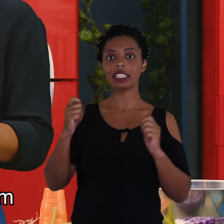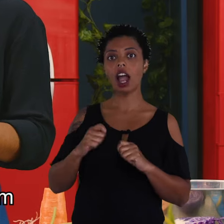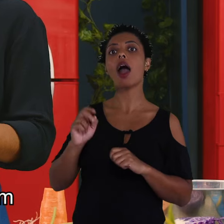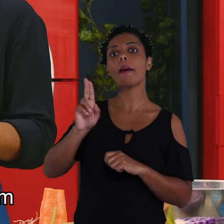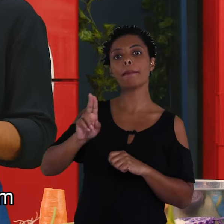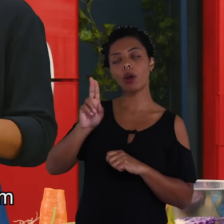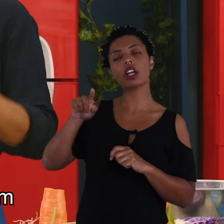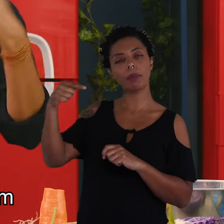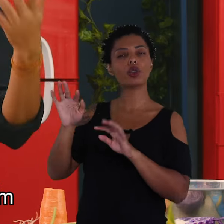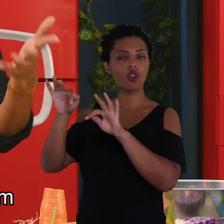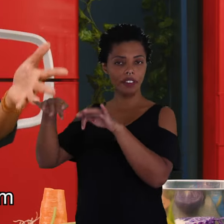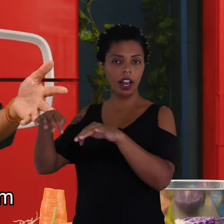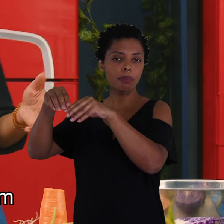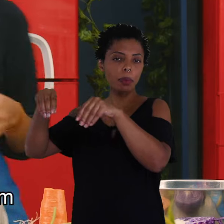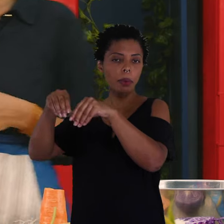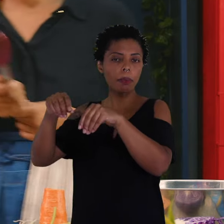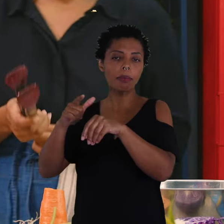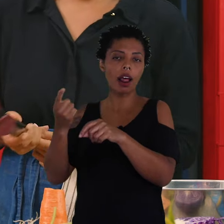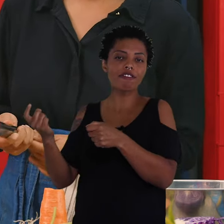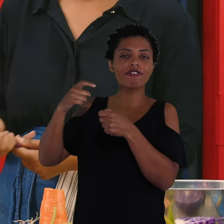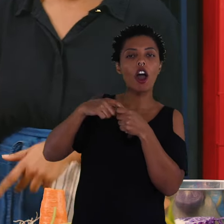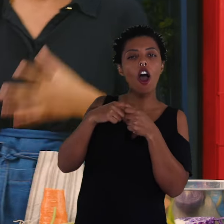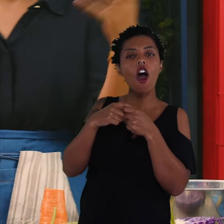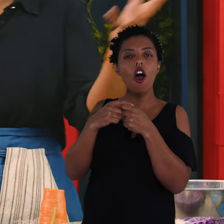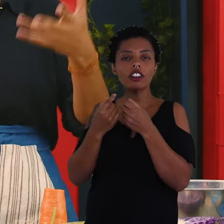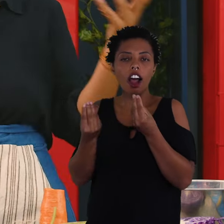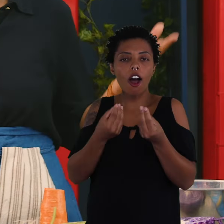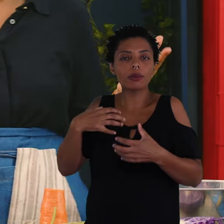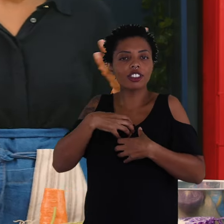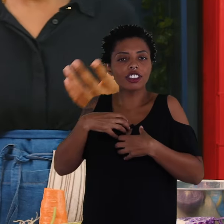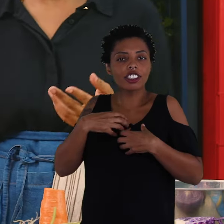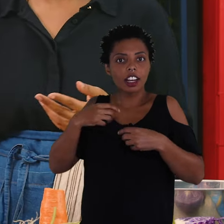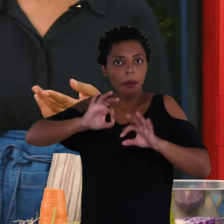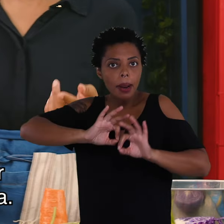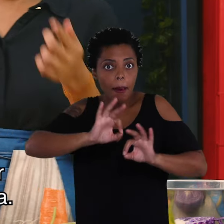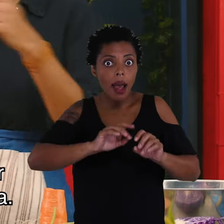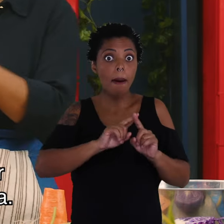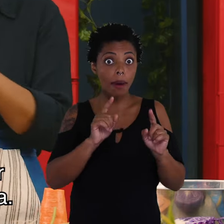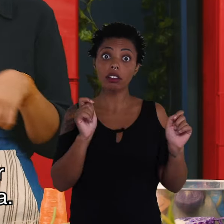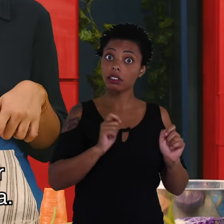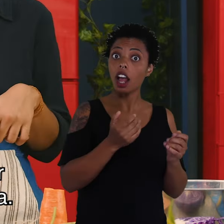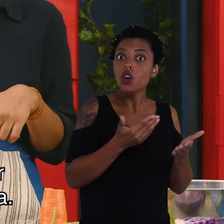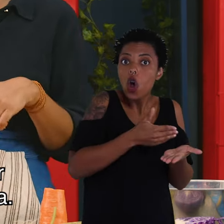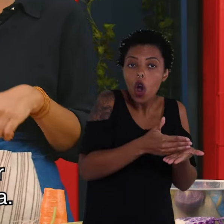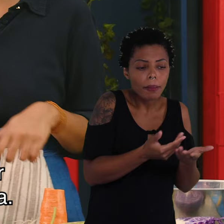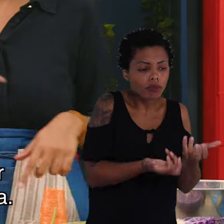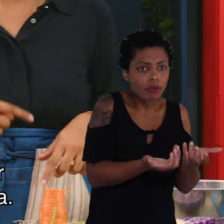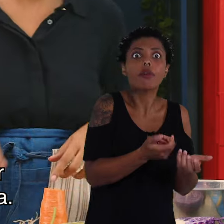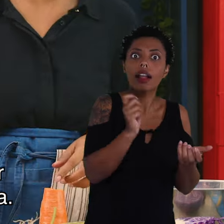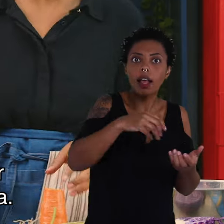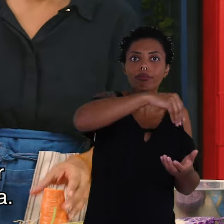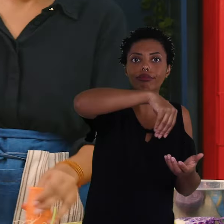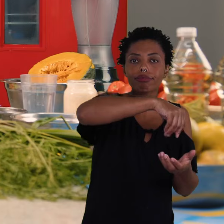Você pode usar no fim também para dar aquela levantada no preparo, mas você também pode usar nesse